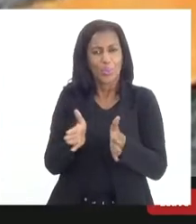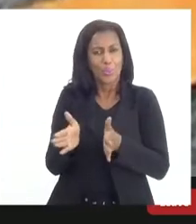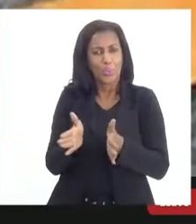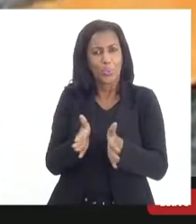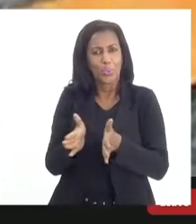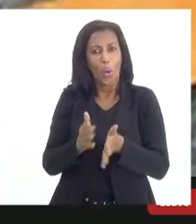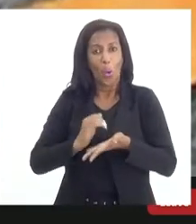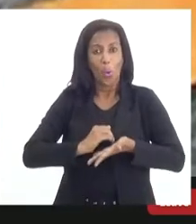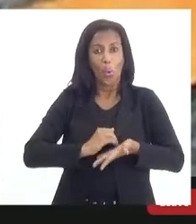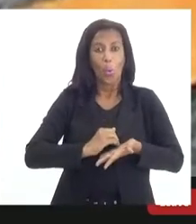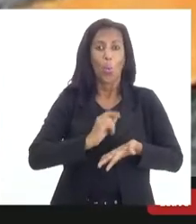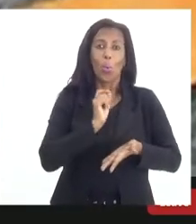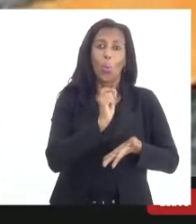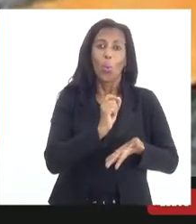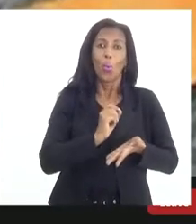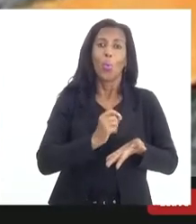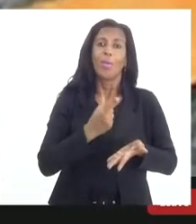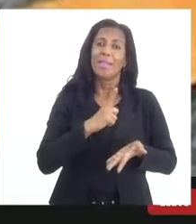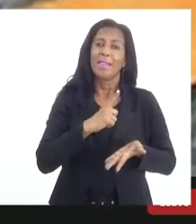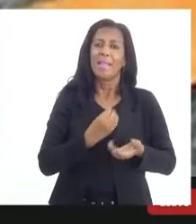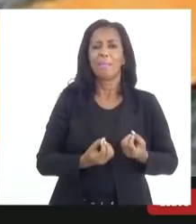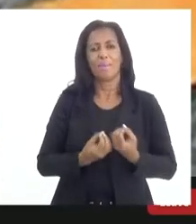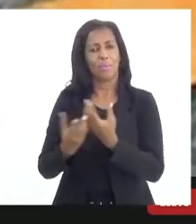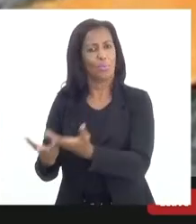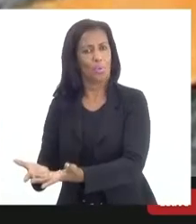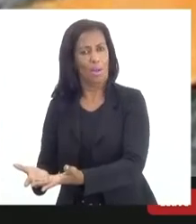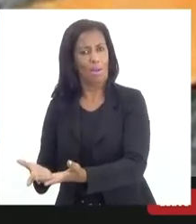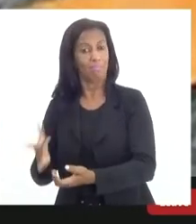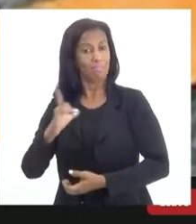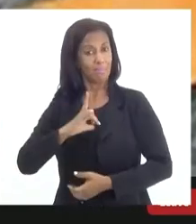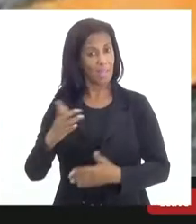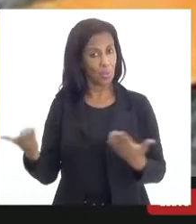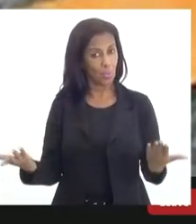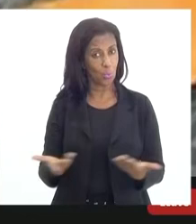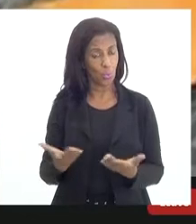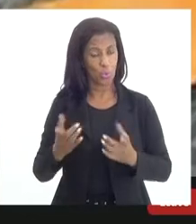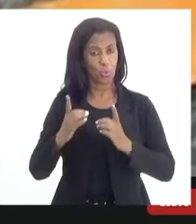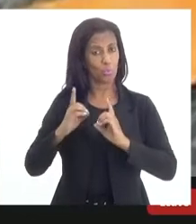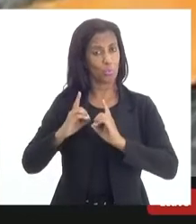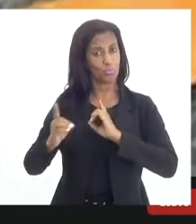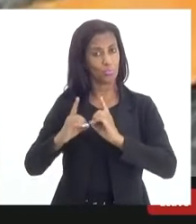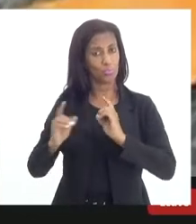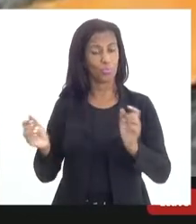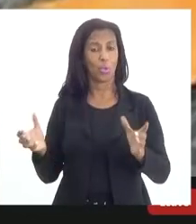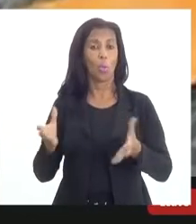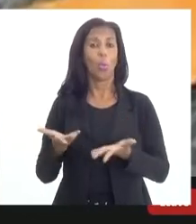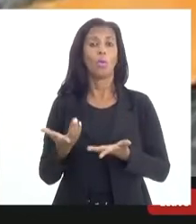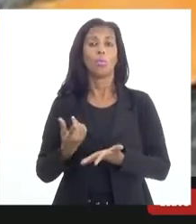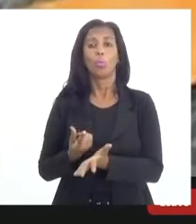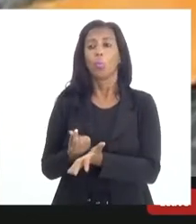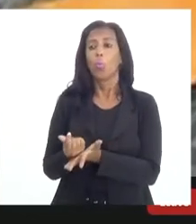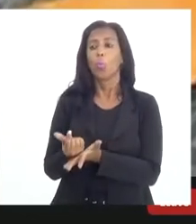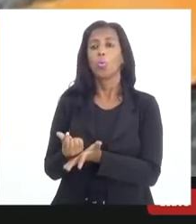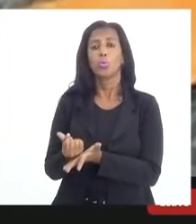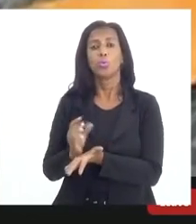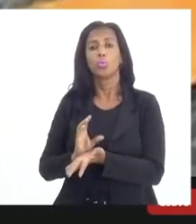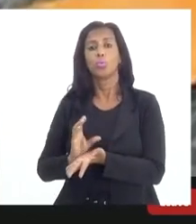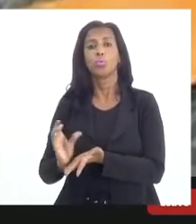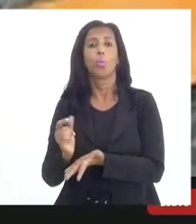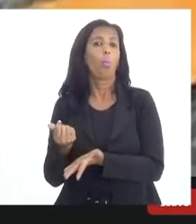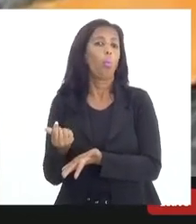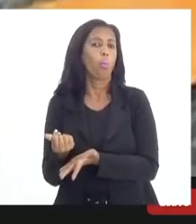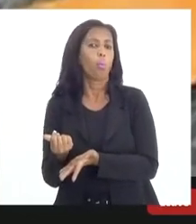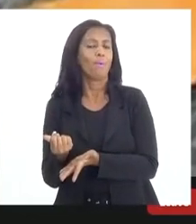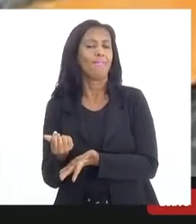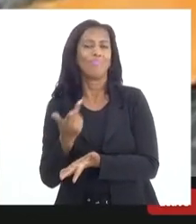daquilo que pode ser doado. Existe hoje uma discussão quanto ao custo, e aí a